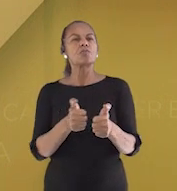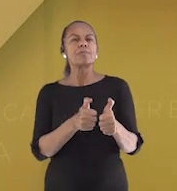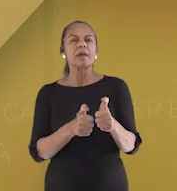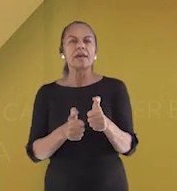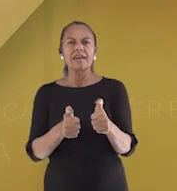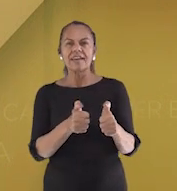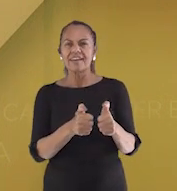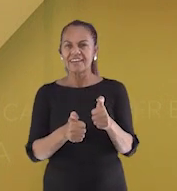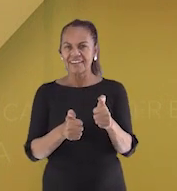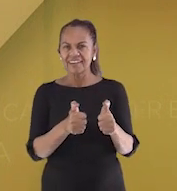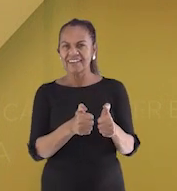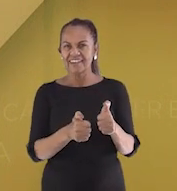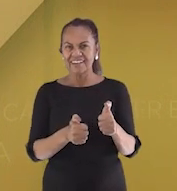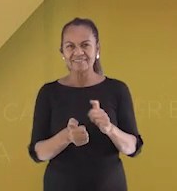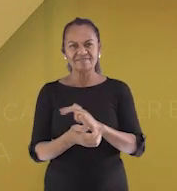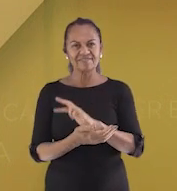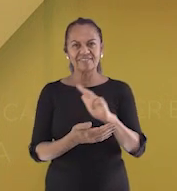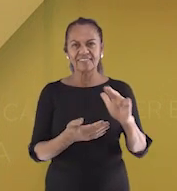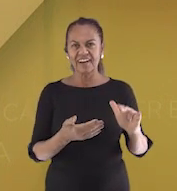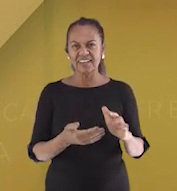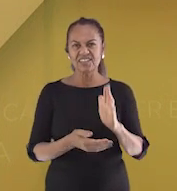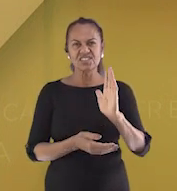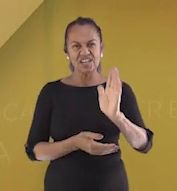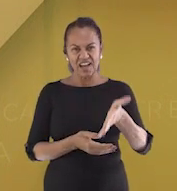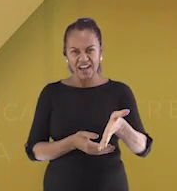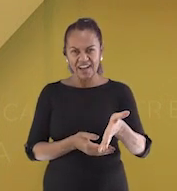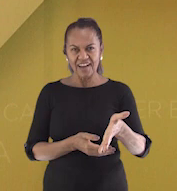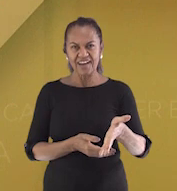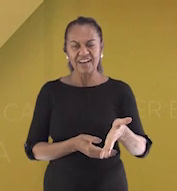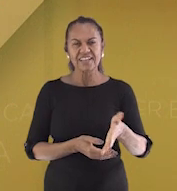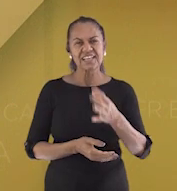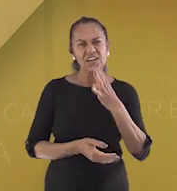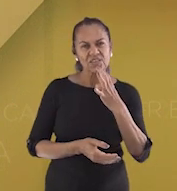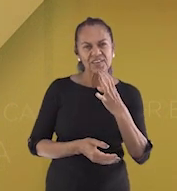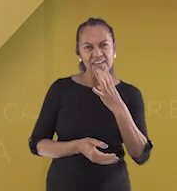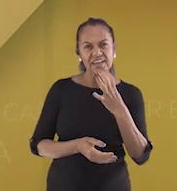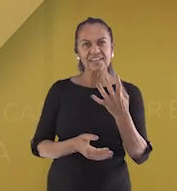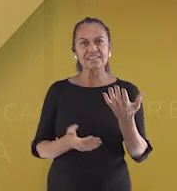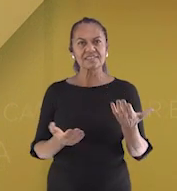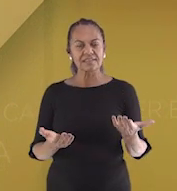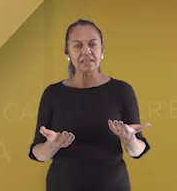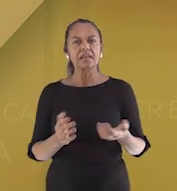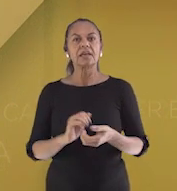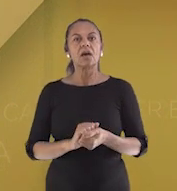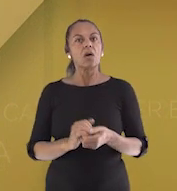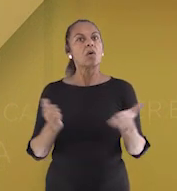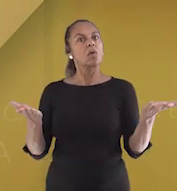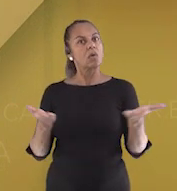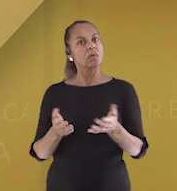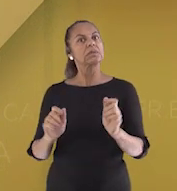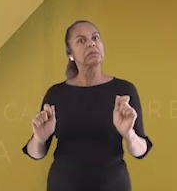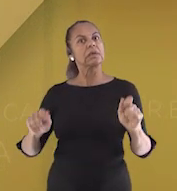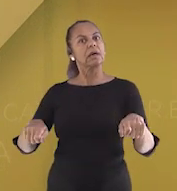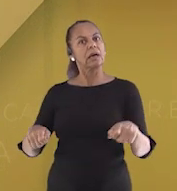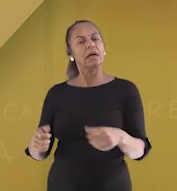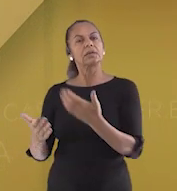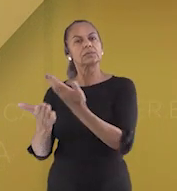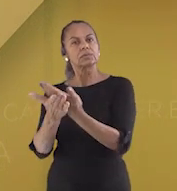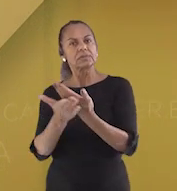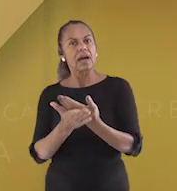Já jogaram algum jogo online? Sabiam que hoje em dia dá até para estudar e jogar ao mesmo tempo?